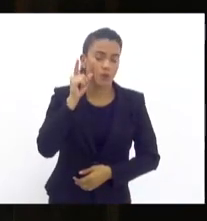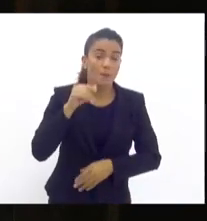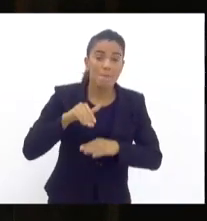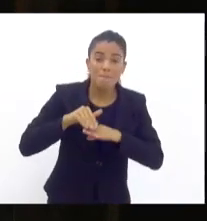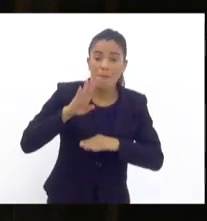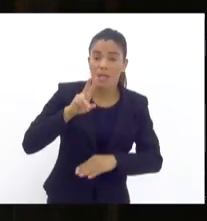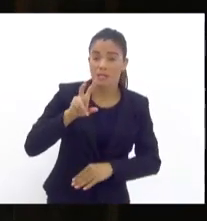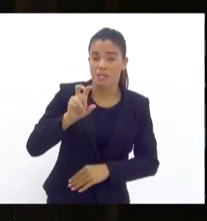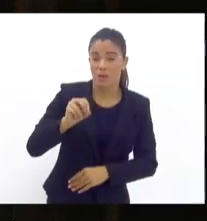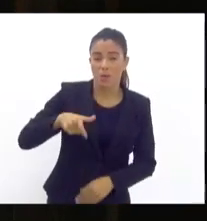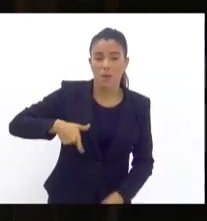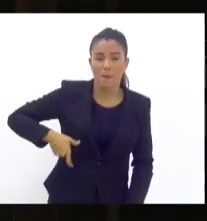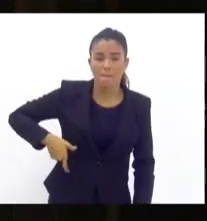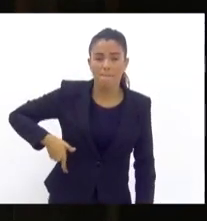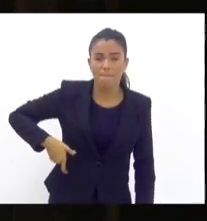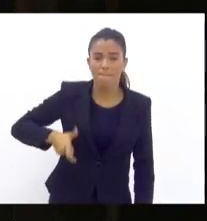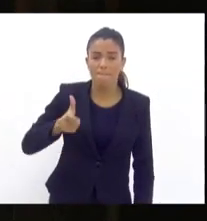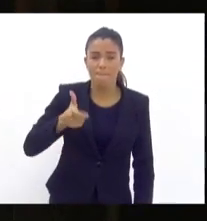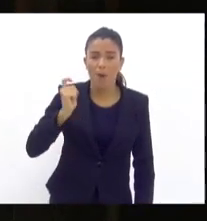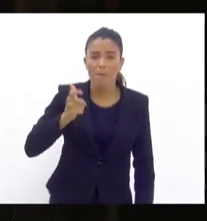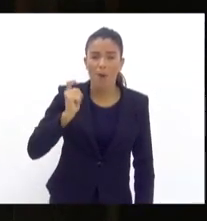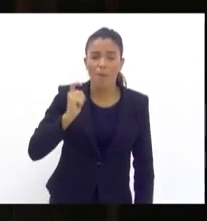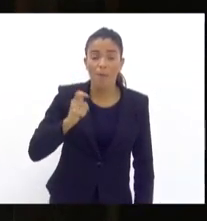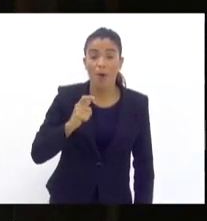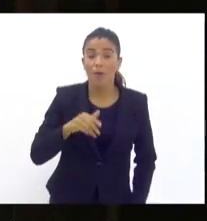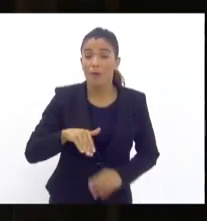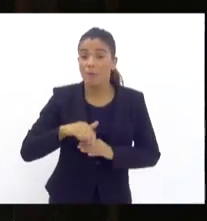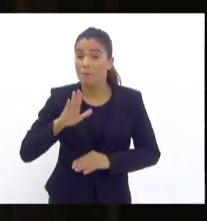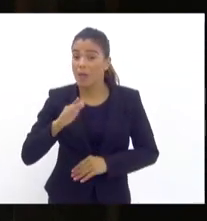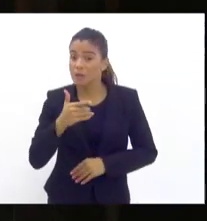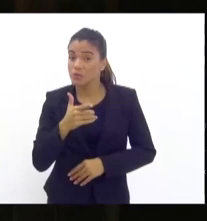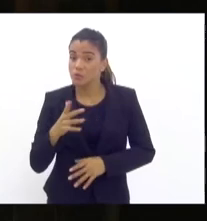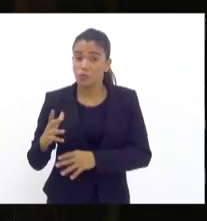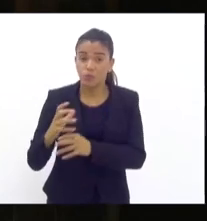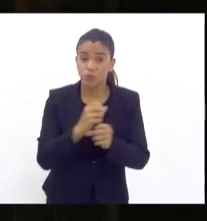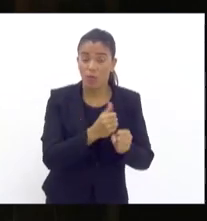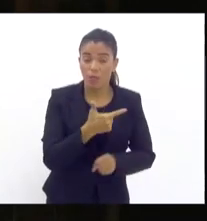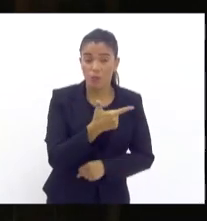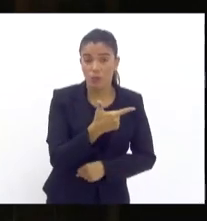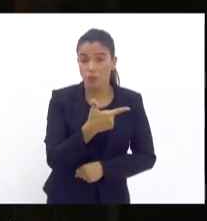50 pistolas e são mais de 230 presos.